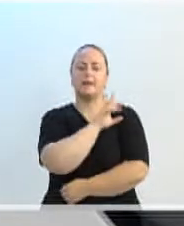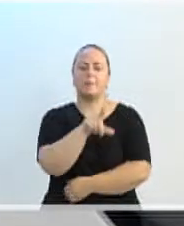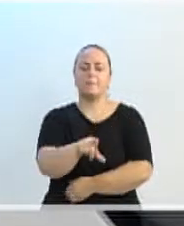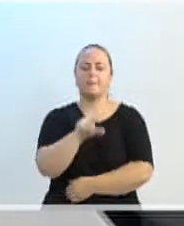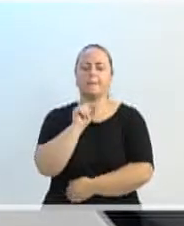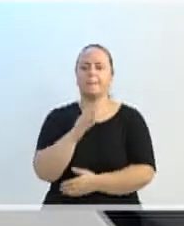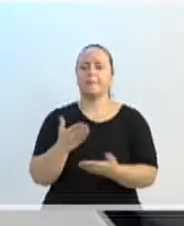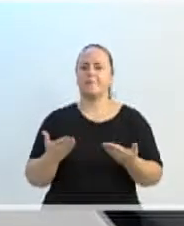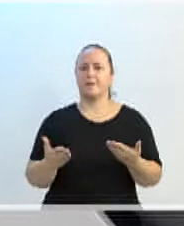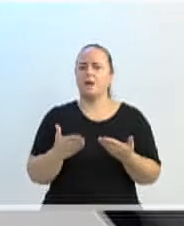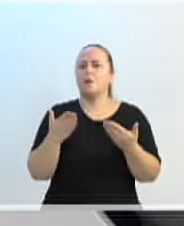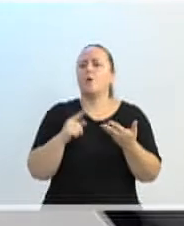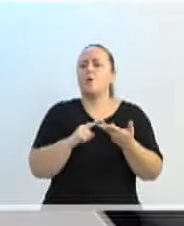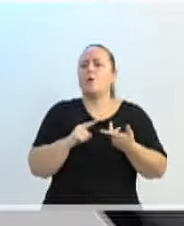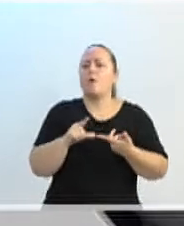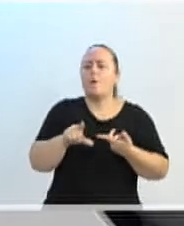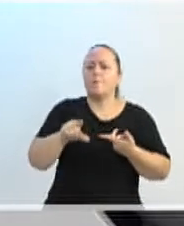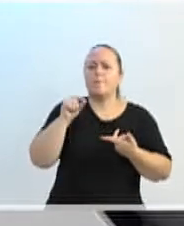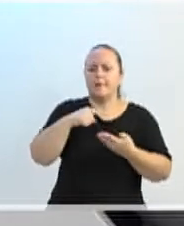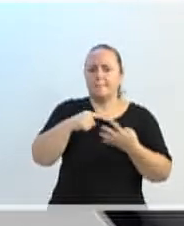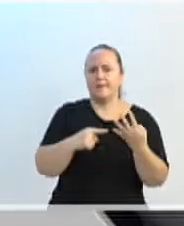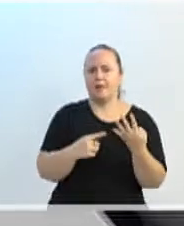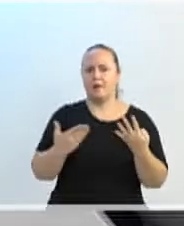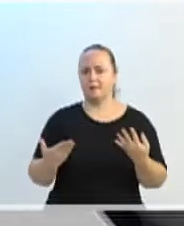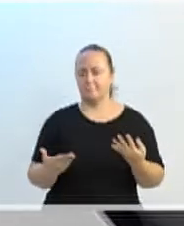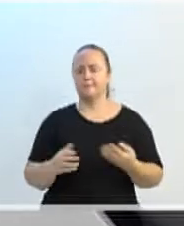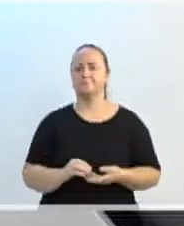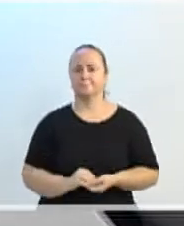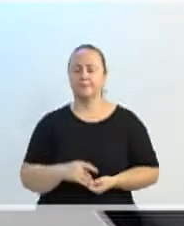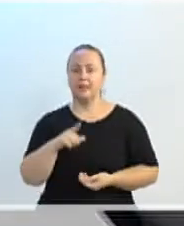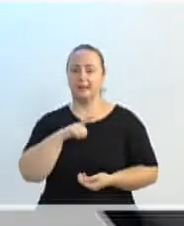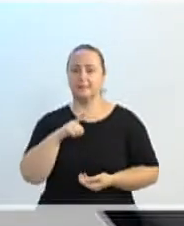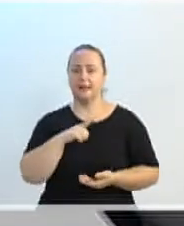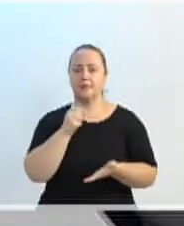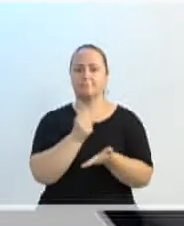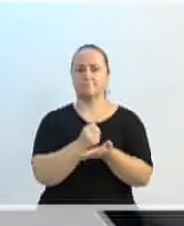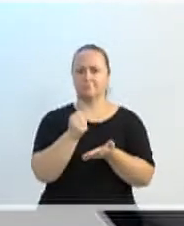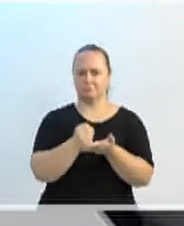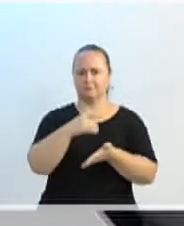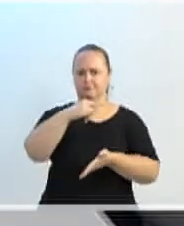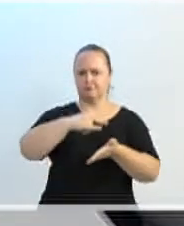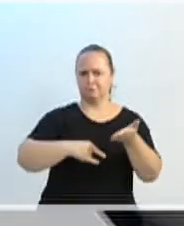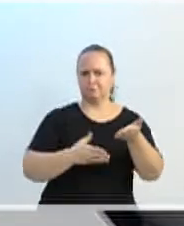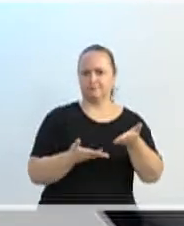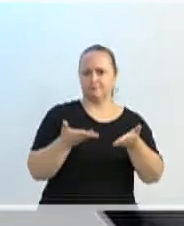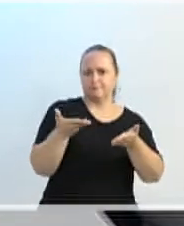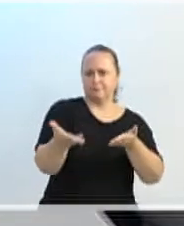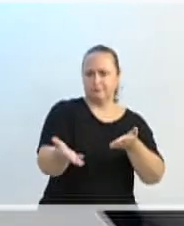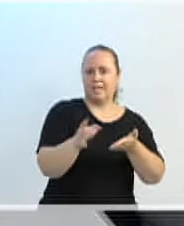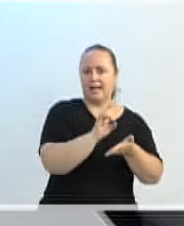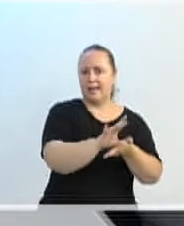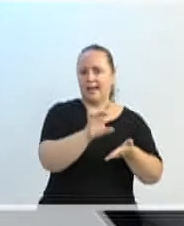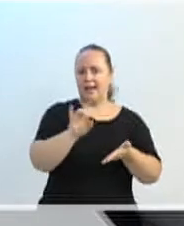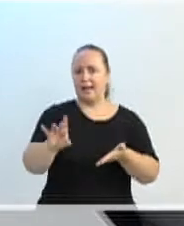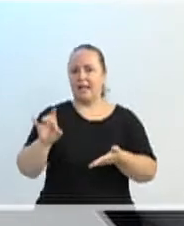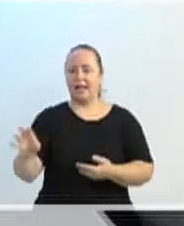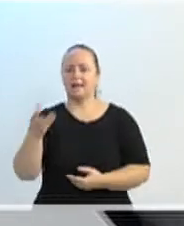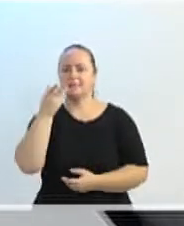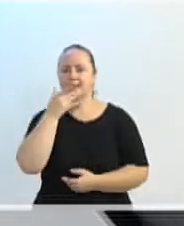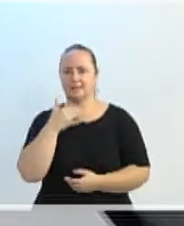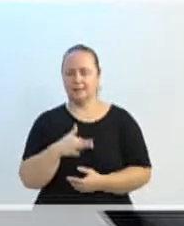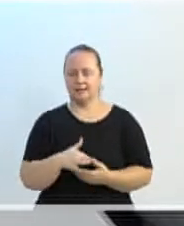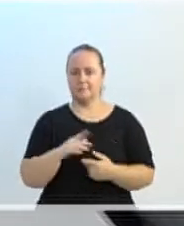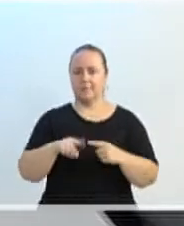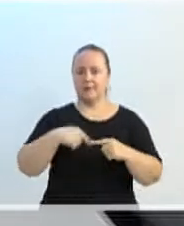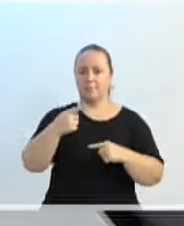elas vão ter acesso a um protocolo de intenção que é atribuído a cada criança. No site do Sistema Fila